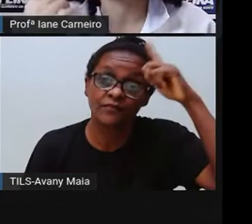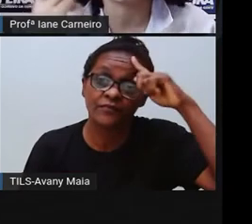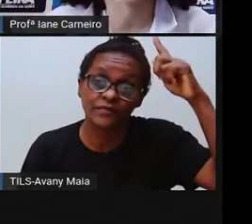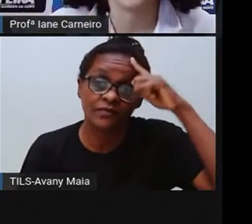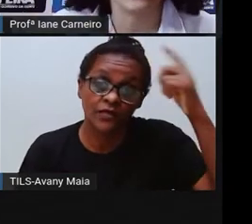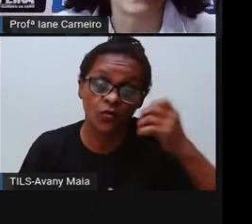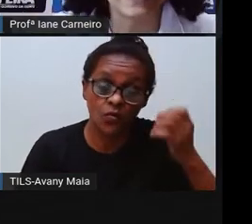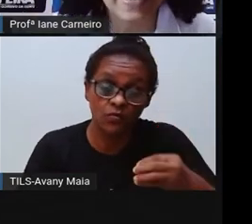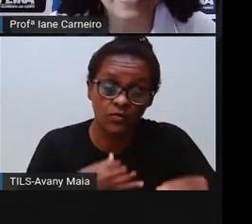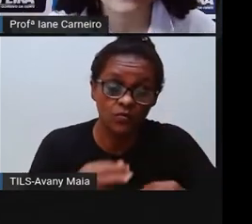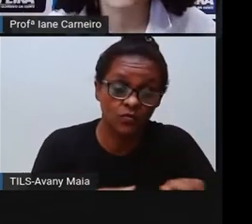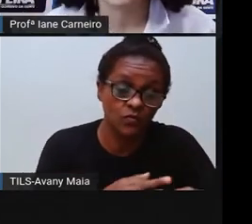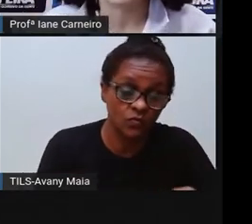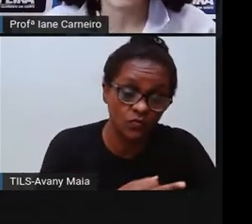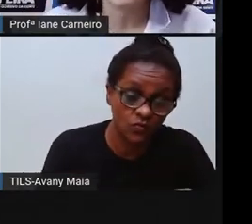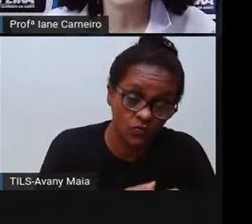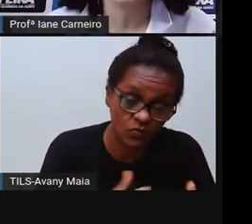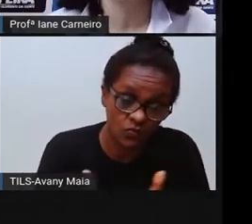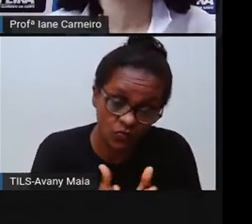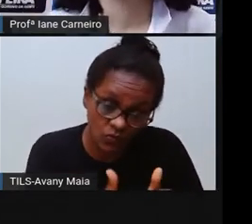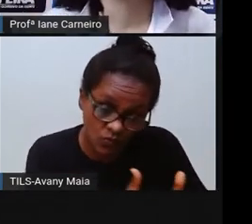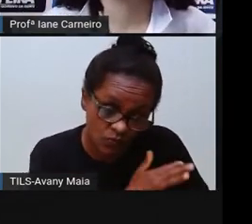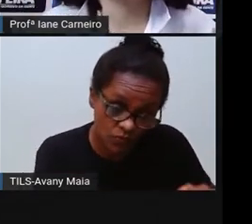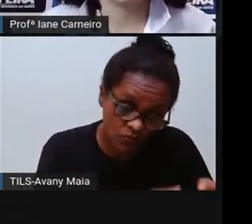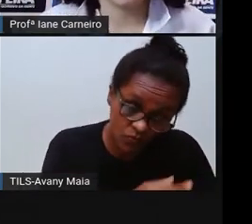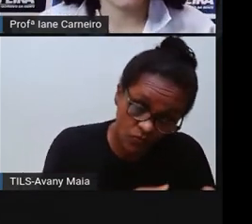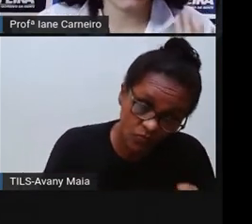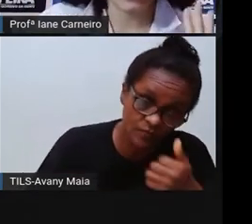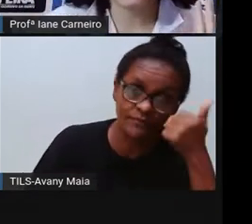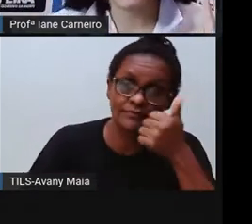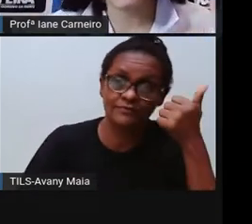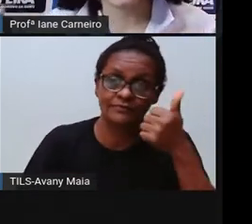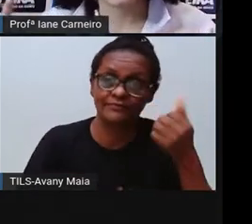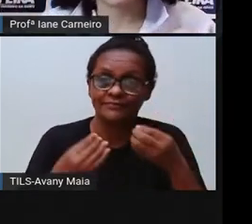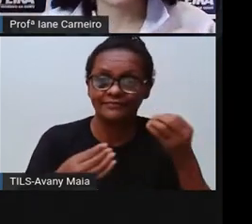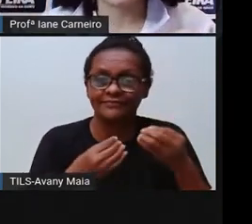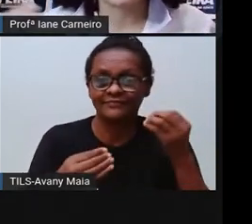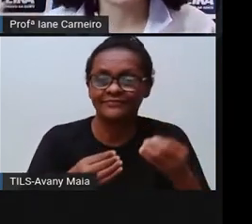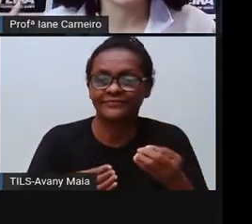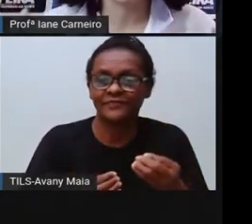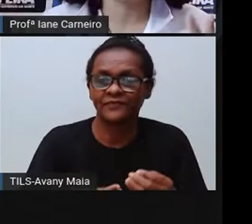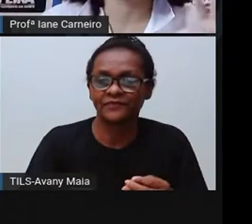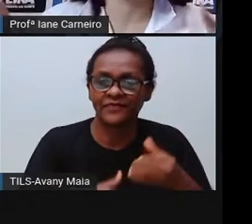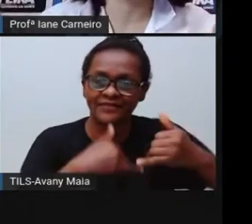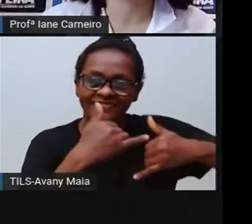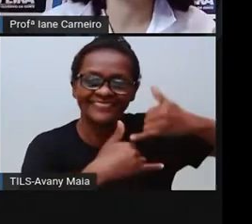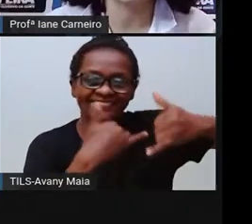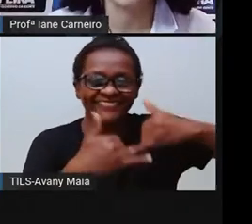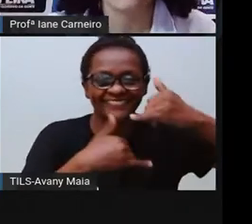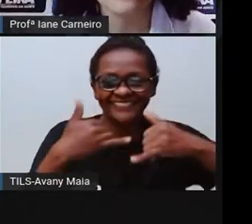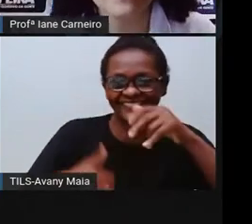essa organização dos brinquedos, tá certo? Então, a Pró colocou aqui um desenho dela brincando nesse